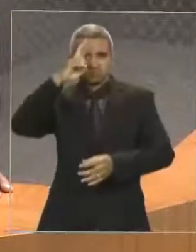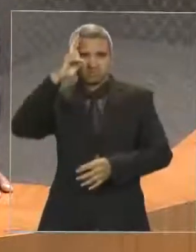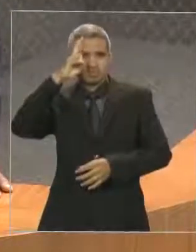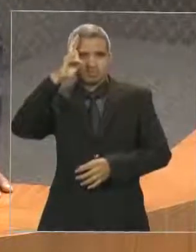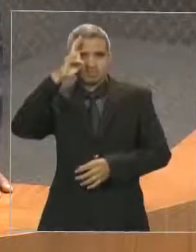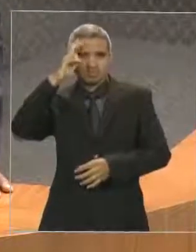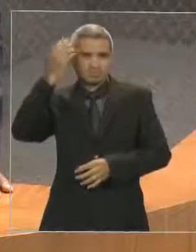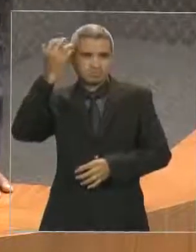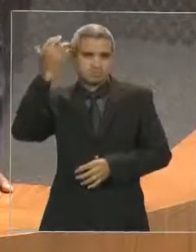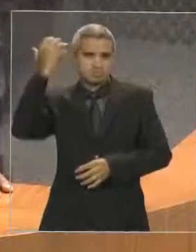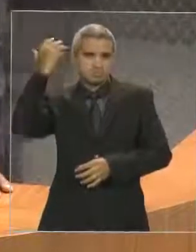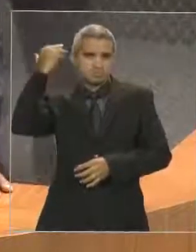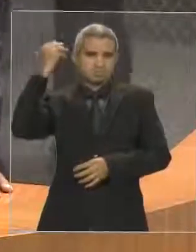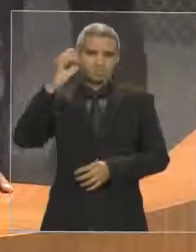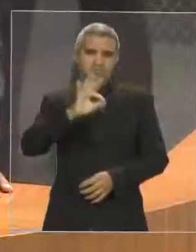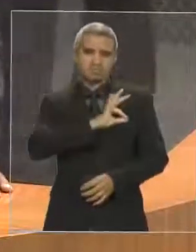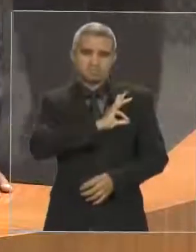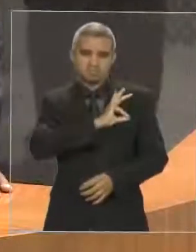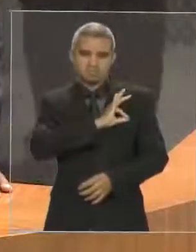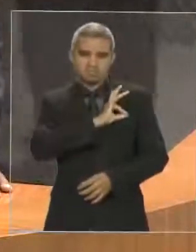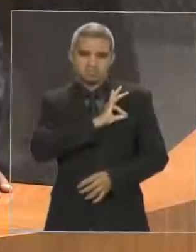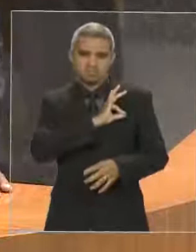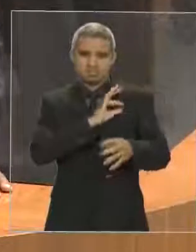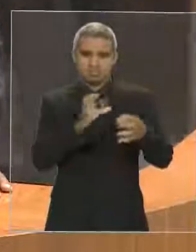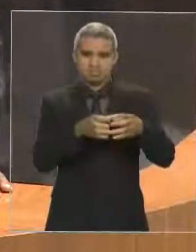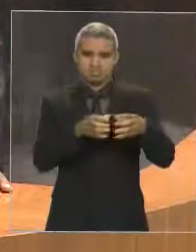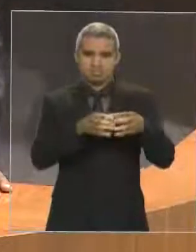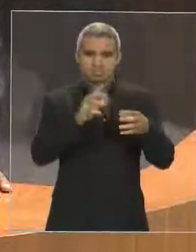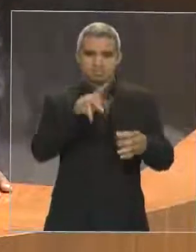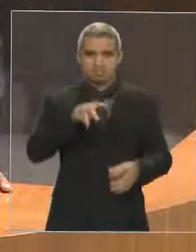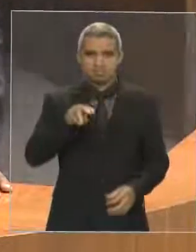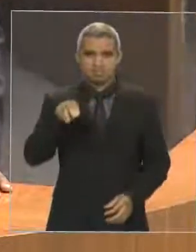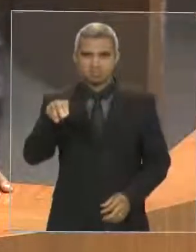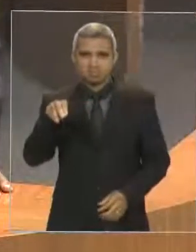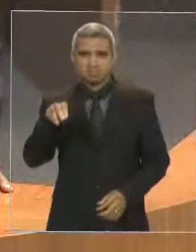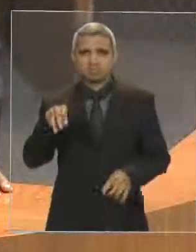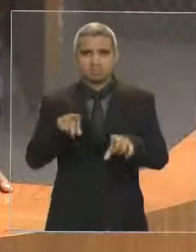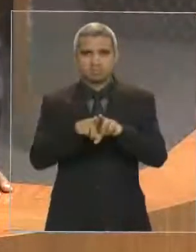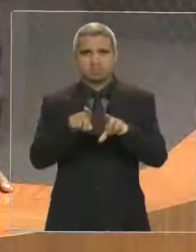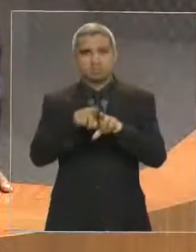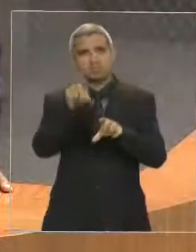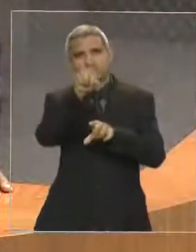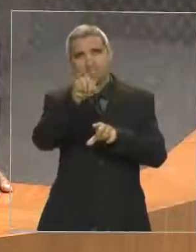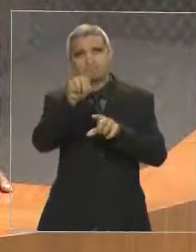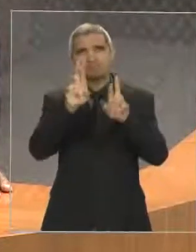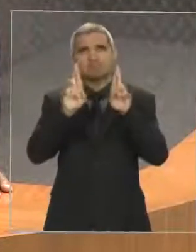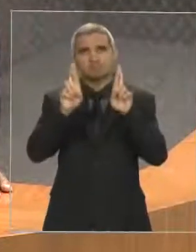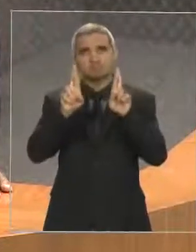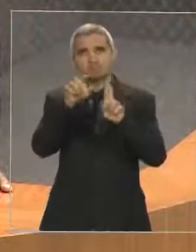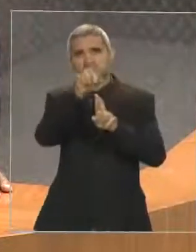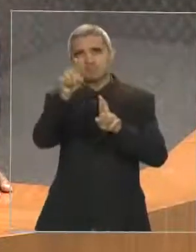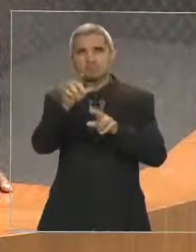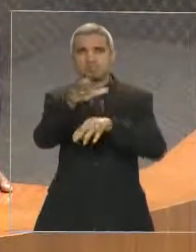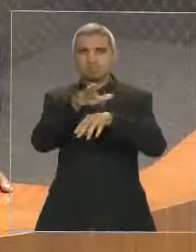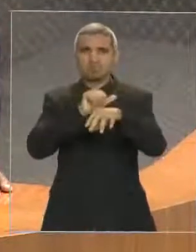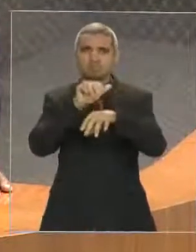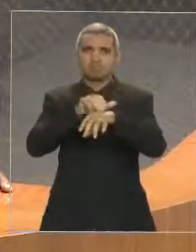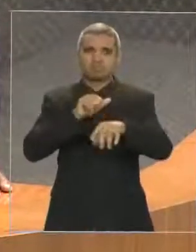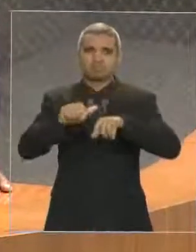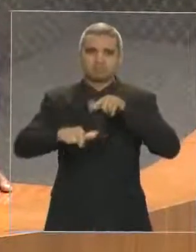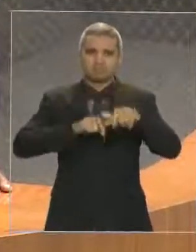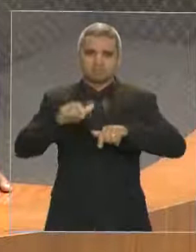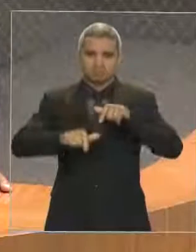da polícia militar. Que vocês também possam fazer parte dessa história, queridos. Esta é a nossa